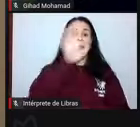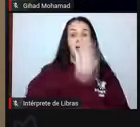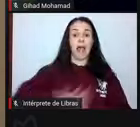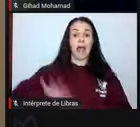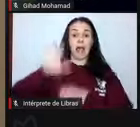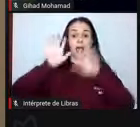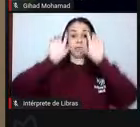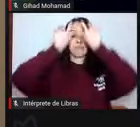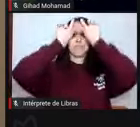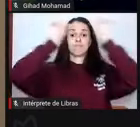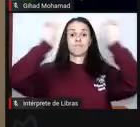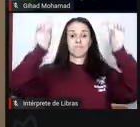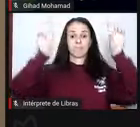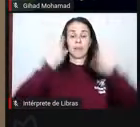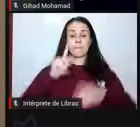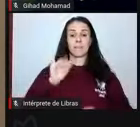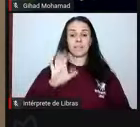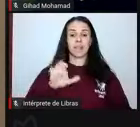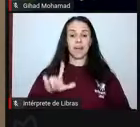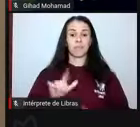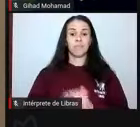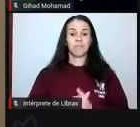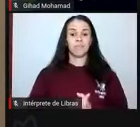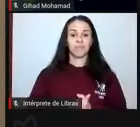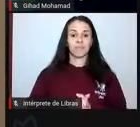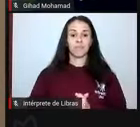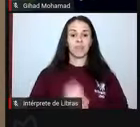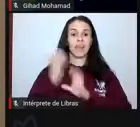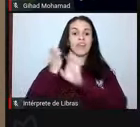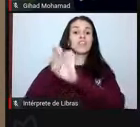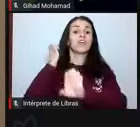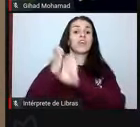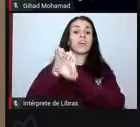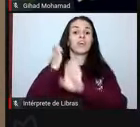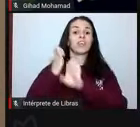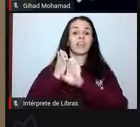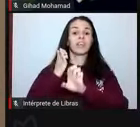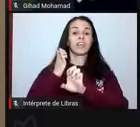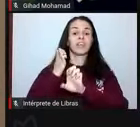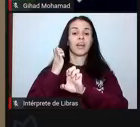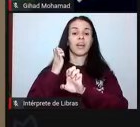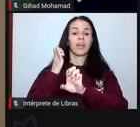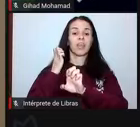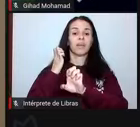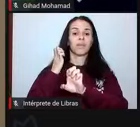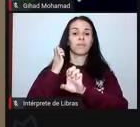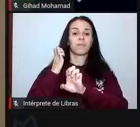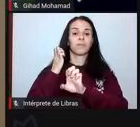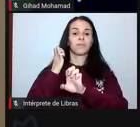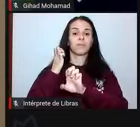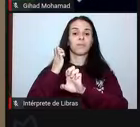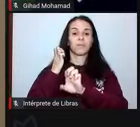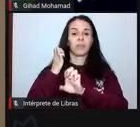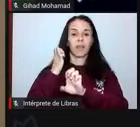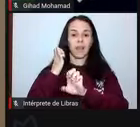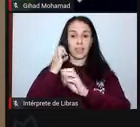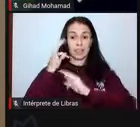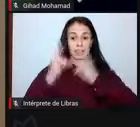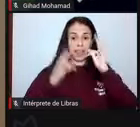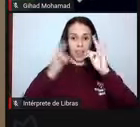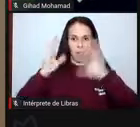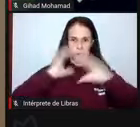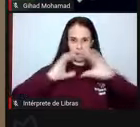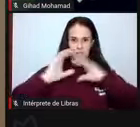engenharia a telecomunicações,